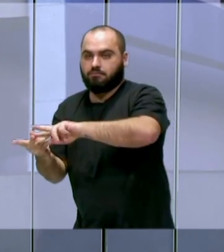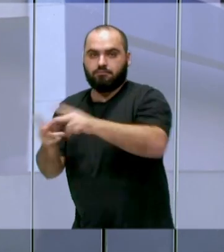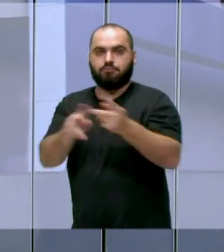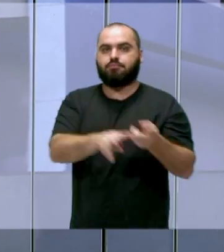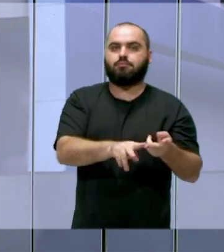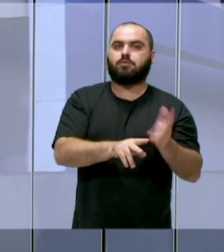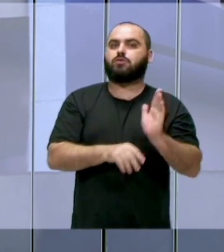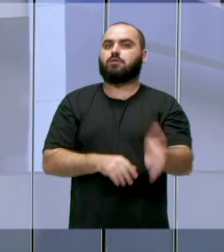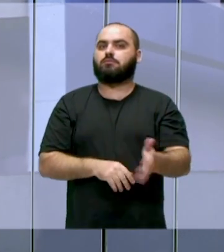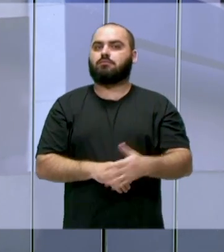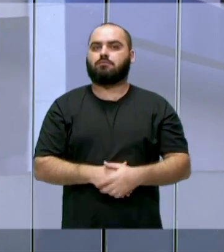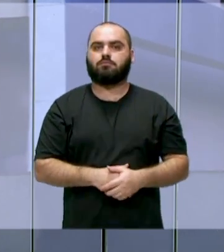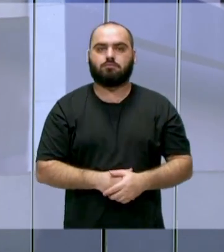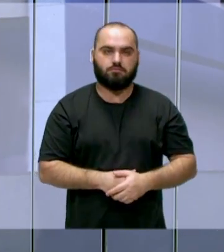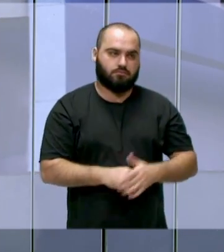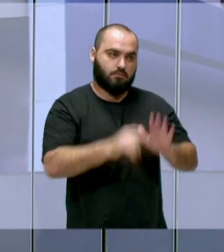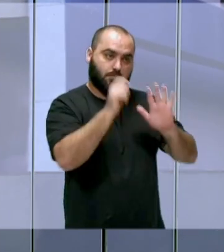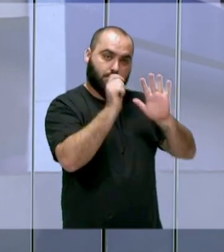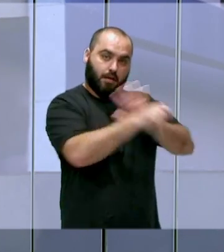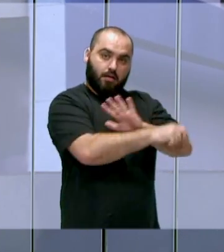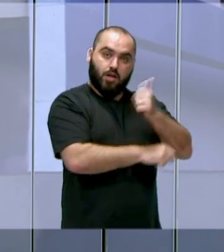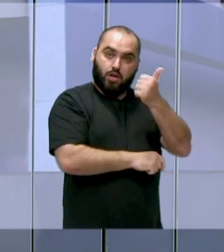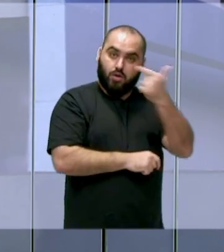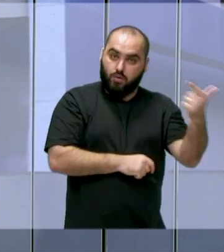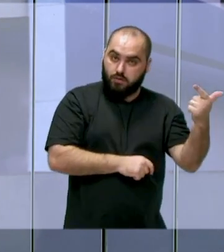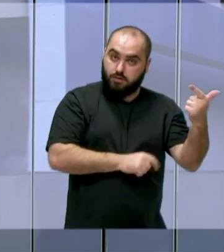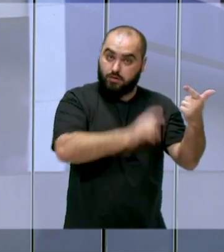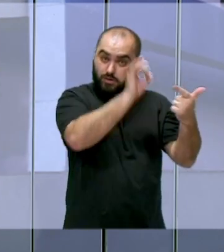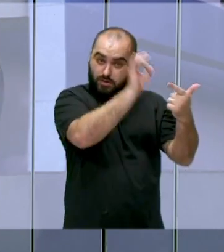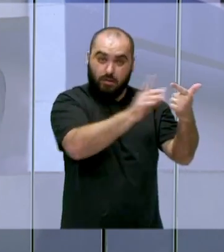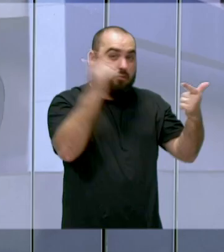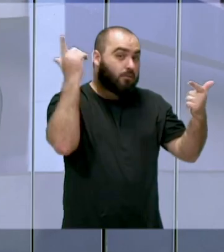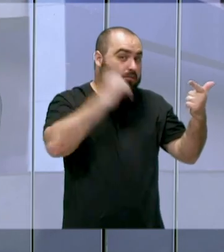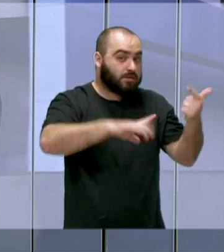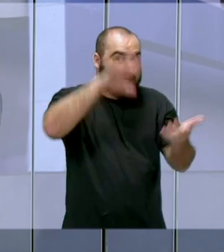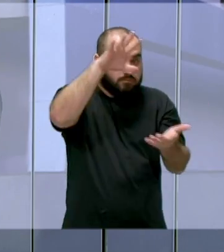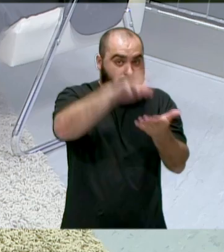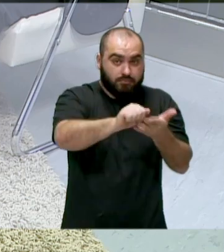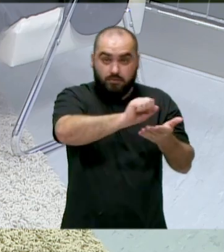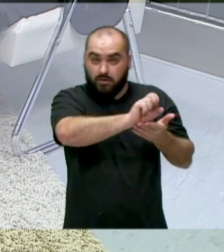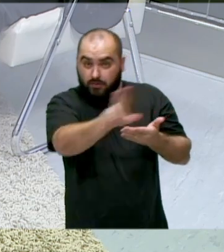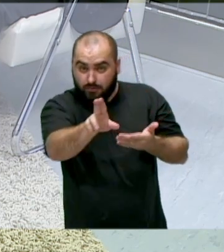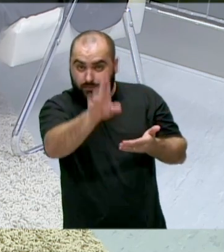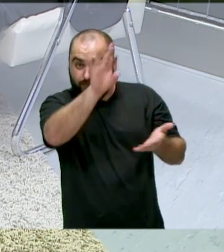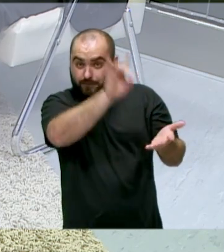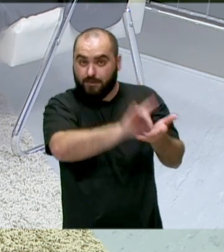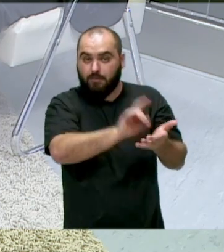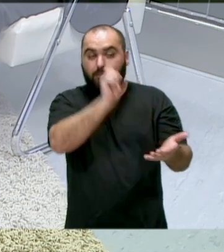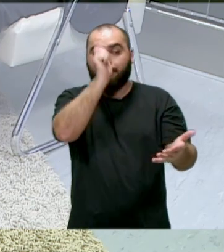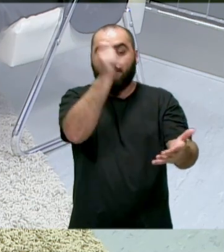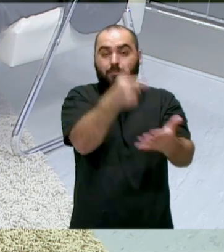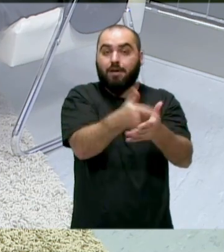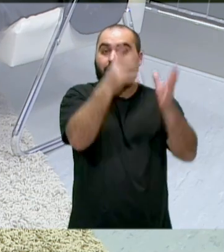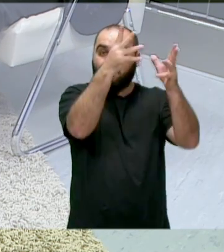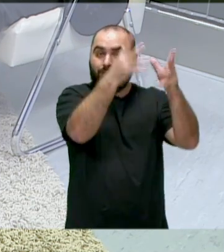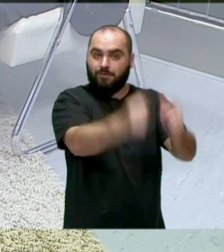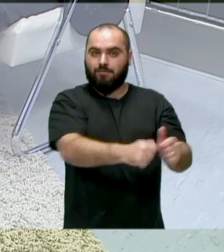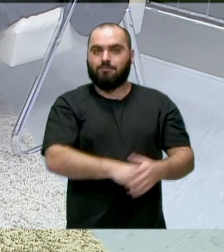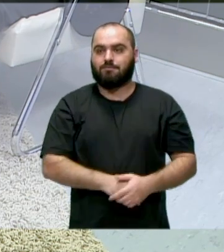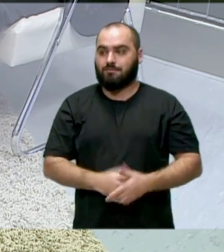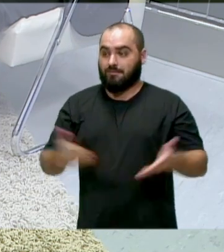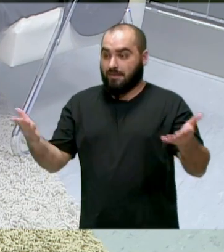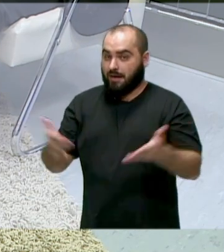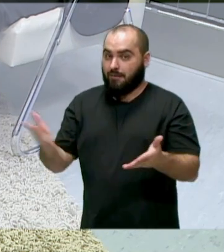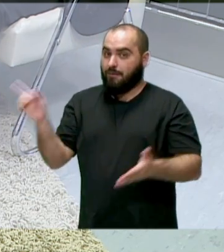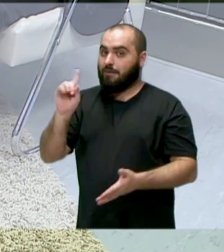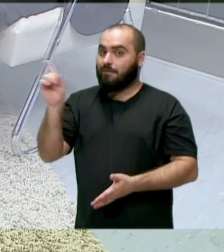porque até então era parcelado em 12 vezes, mas só ia conseguir escriturar o imóvel no teu nome com o tu que tasse. Agora não, agora